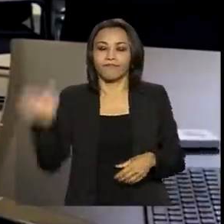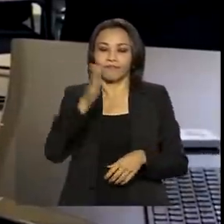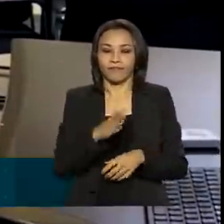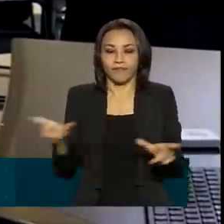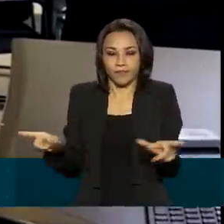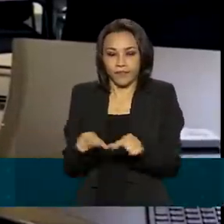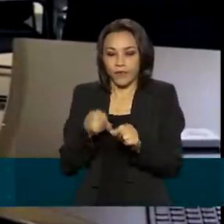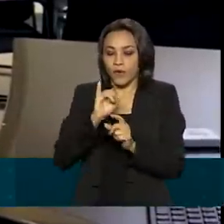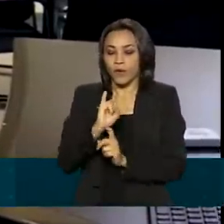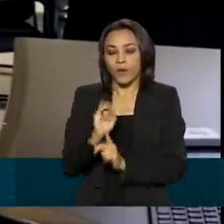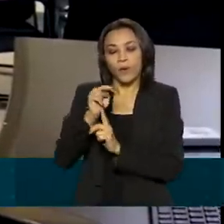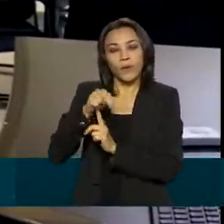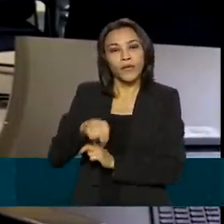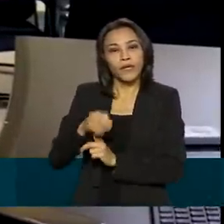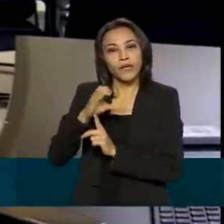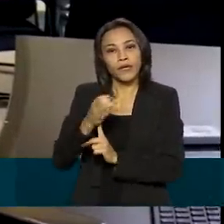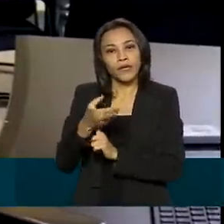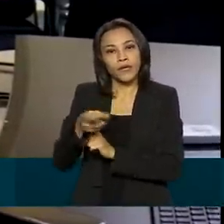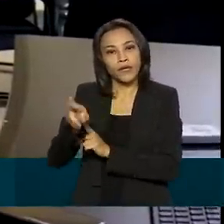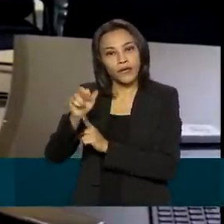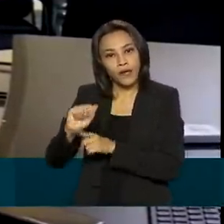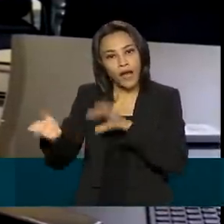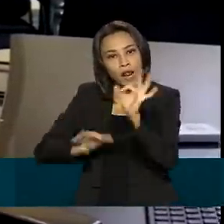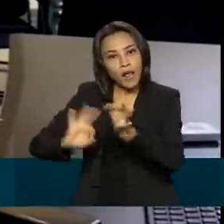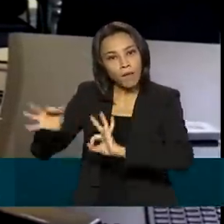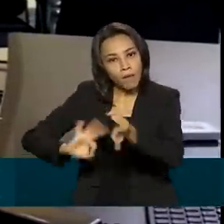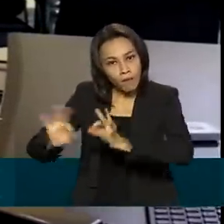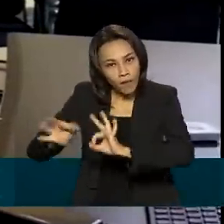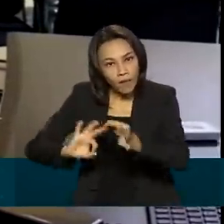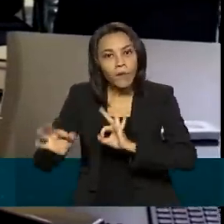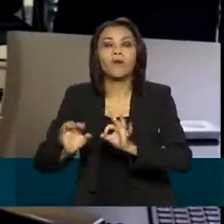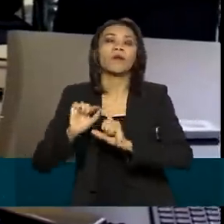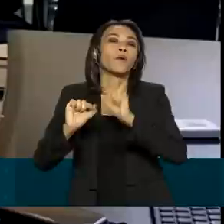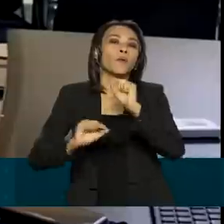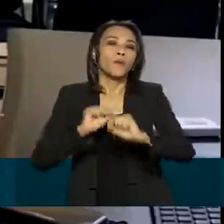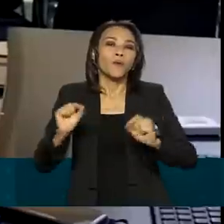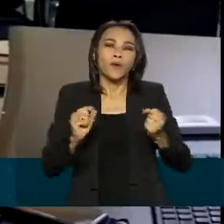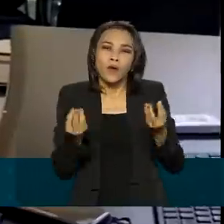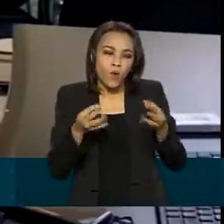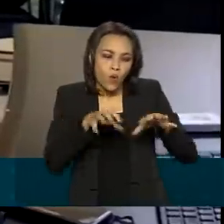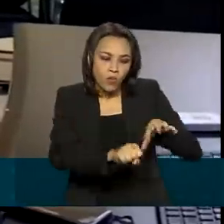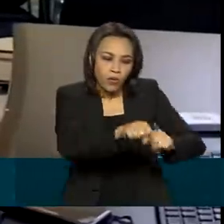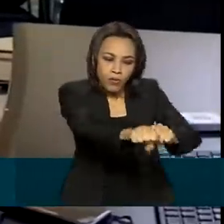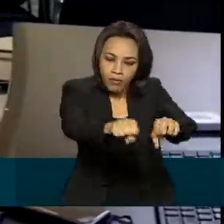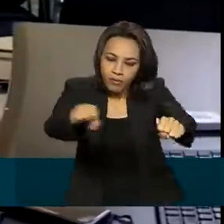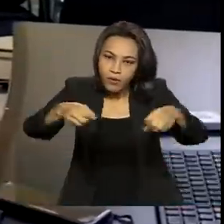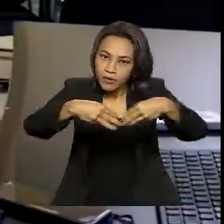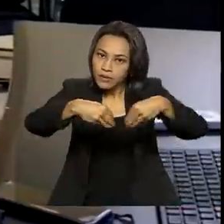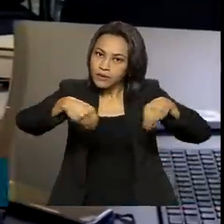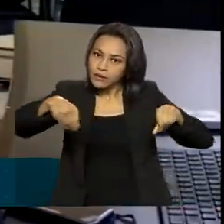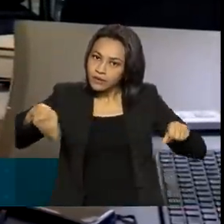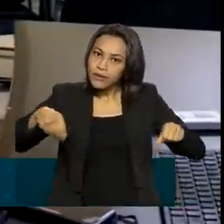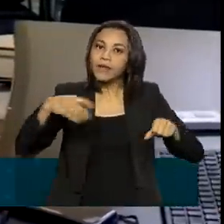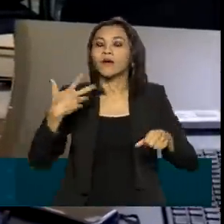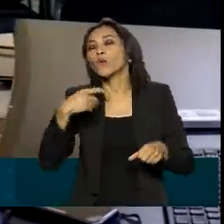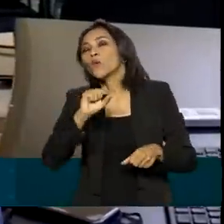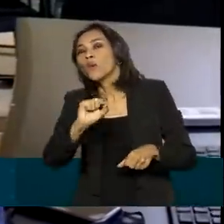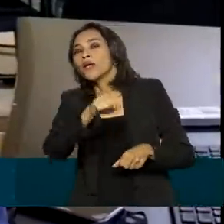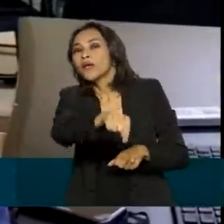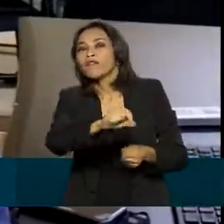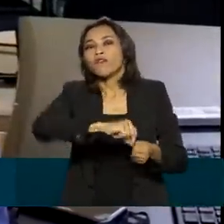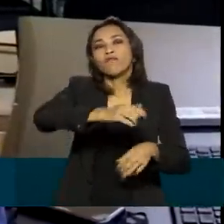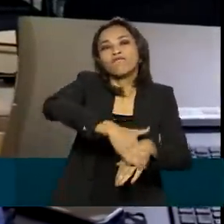elabora junto um plano de desenvolvimento desses assentamentos. Entre outras coisas, o plano indica as atividades econômicas que são